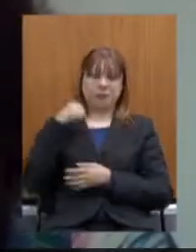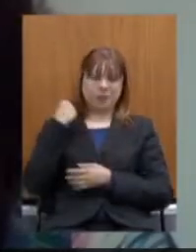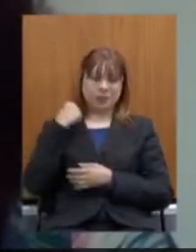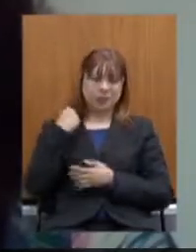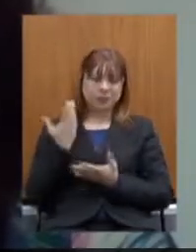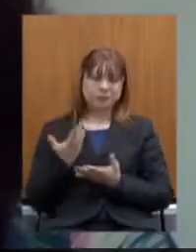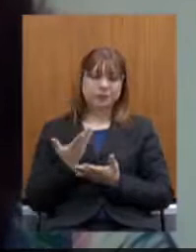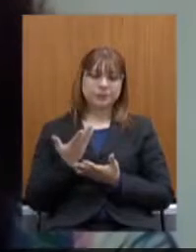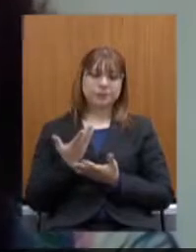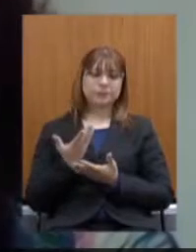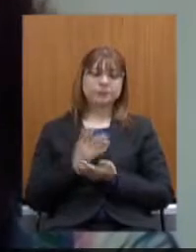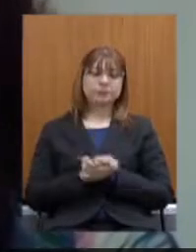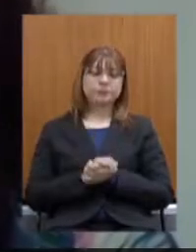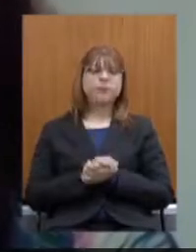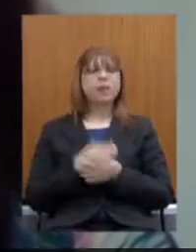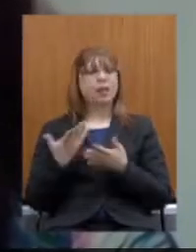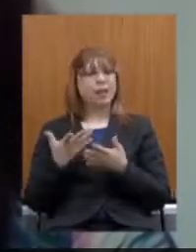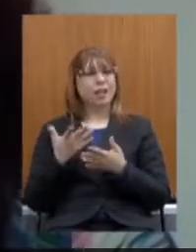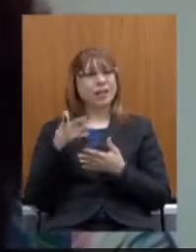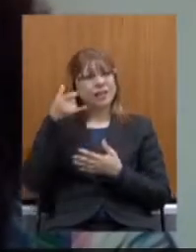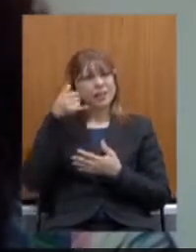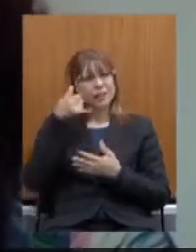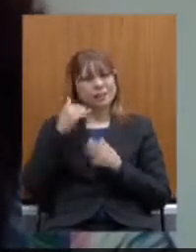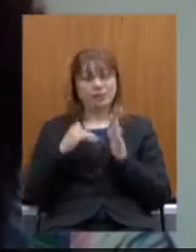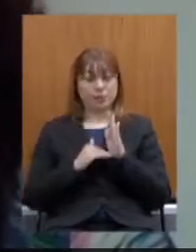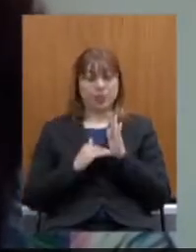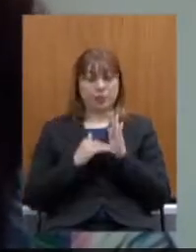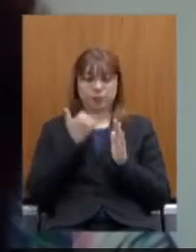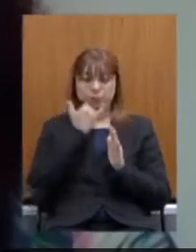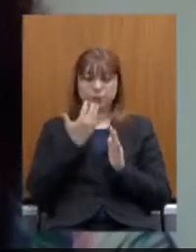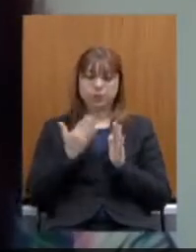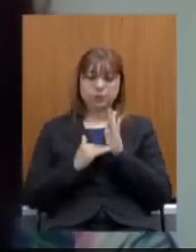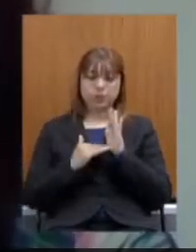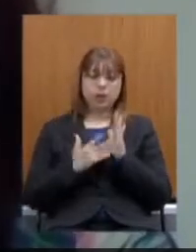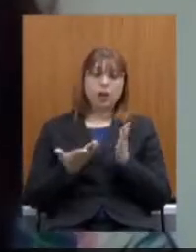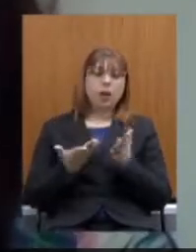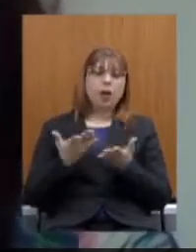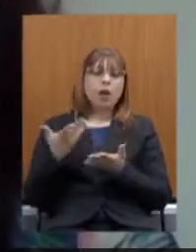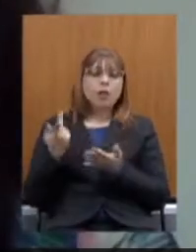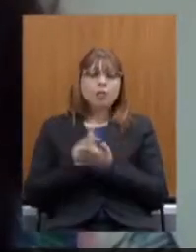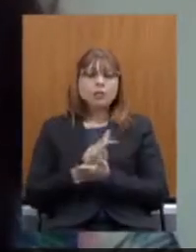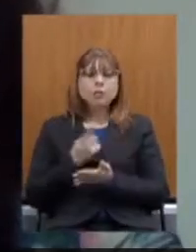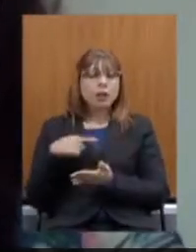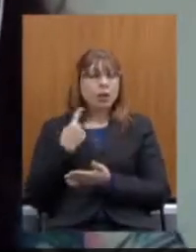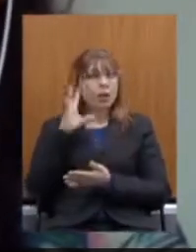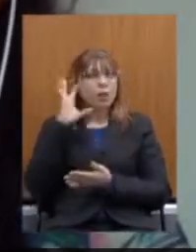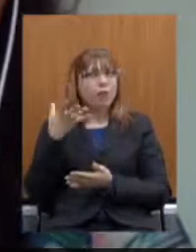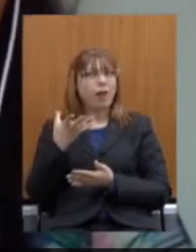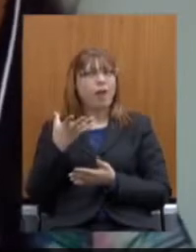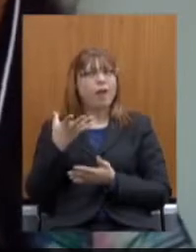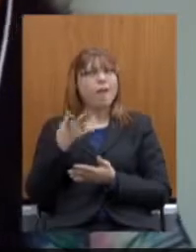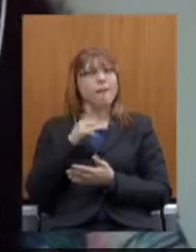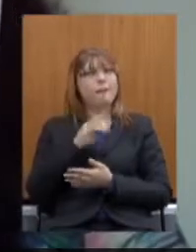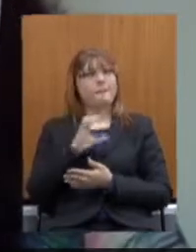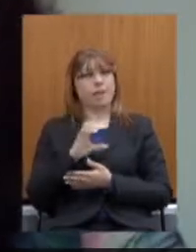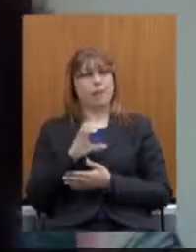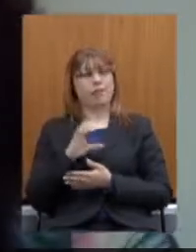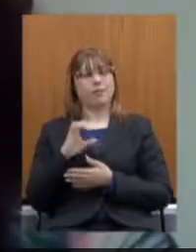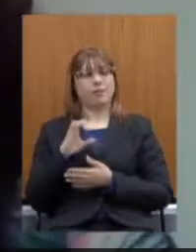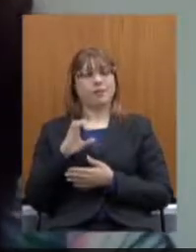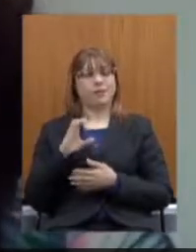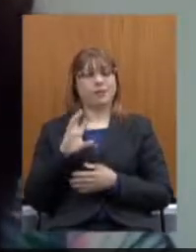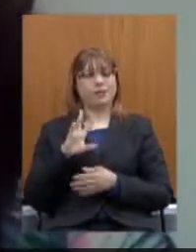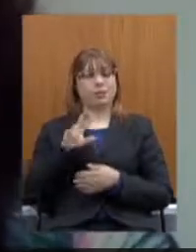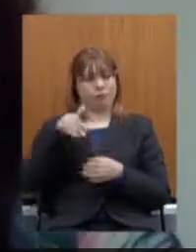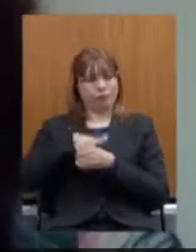tramitação, decidiu-se corrigir a regra na PEC paralela. Então, nós estamos propondo uma